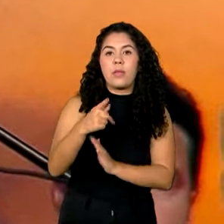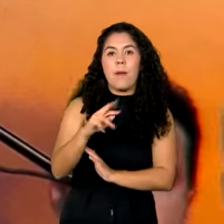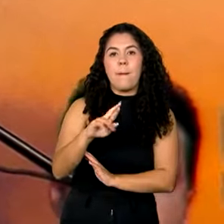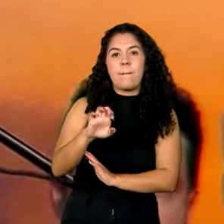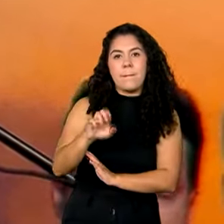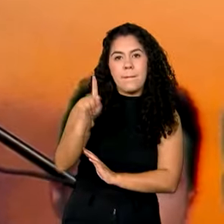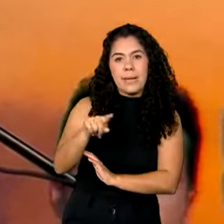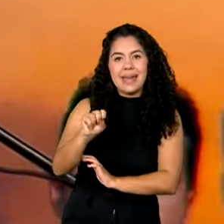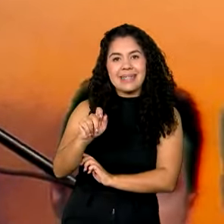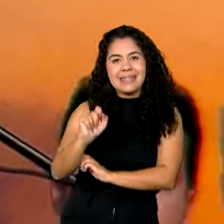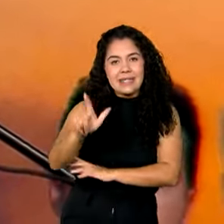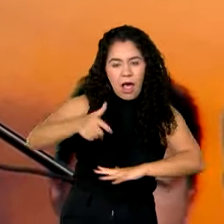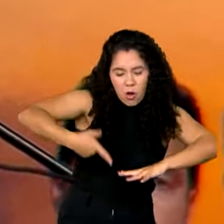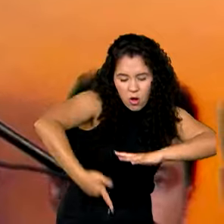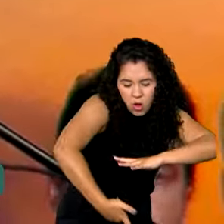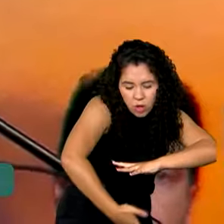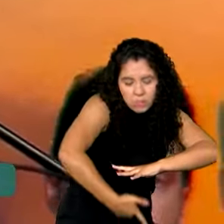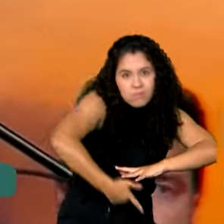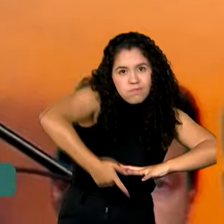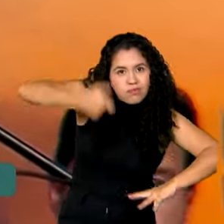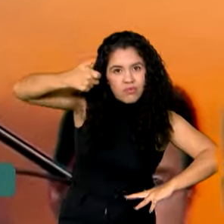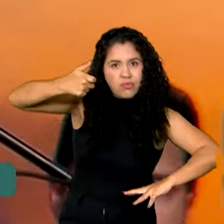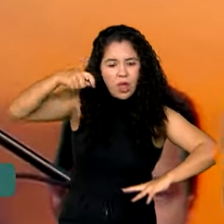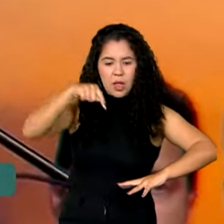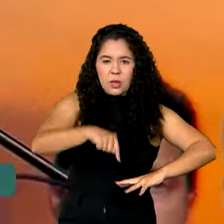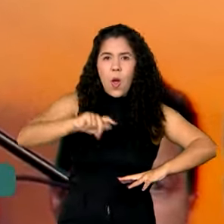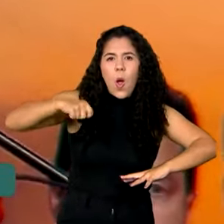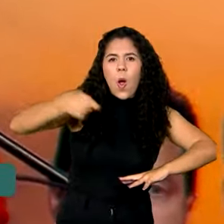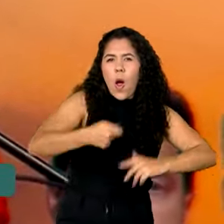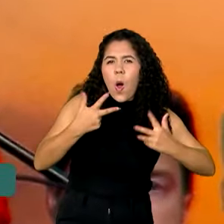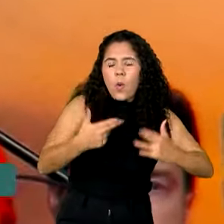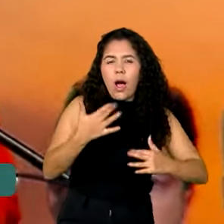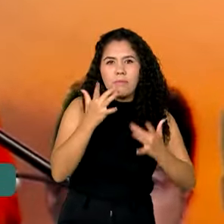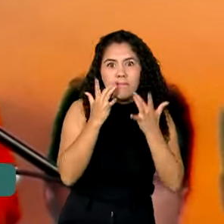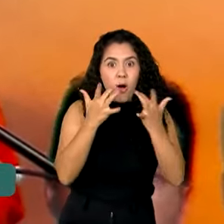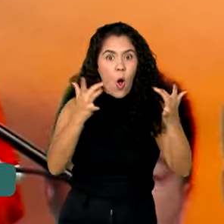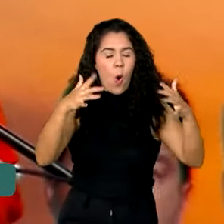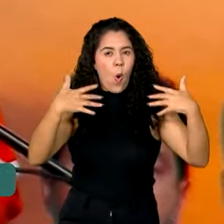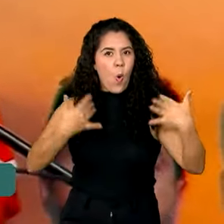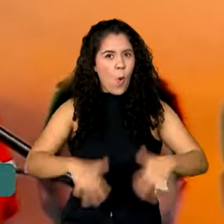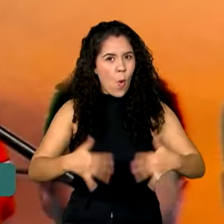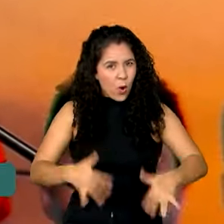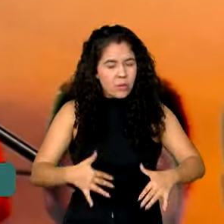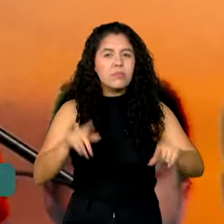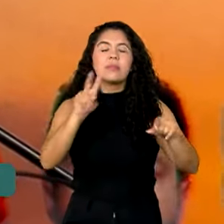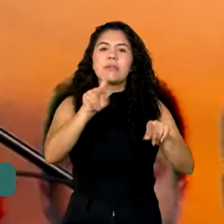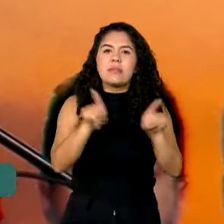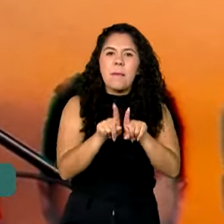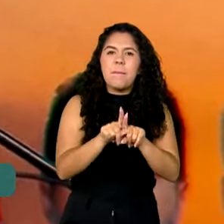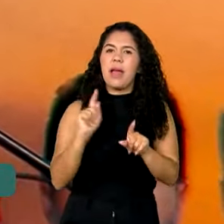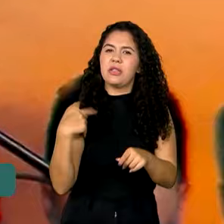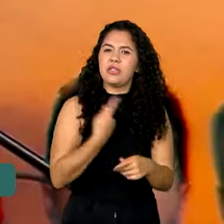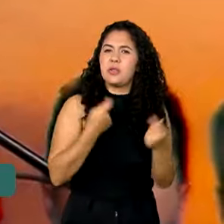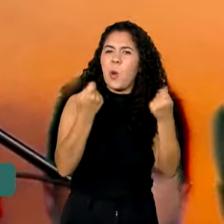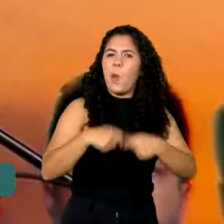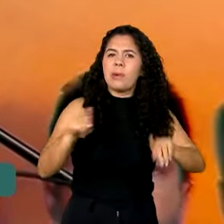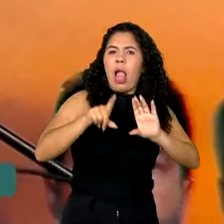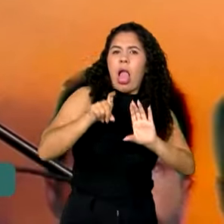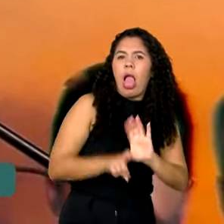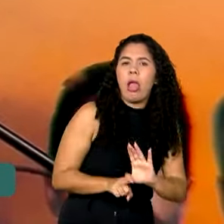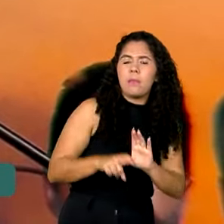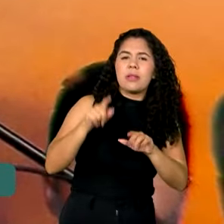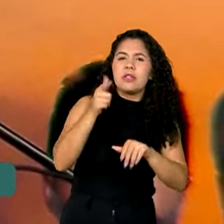a joia da nossa produção energética. É o gás que vai reduzir nossa dependência e